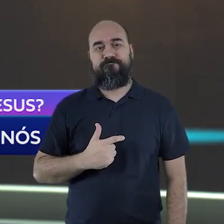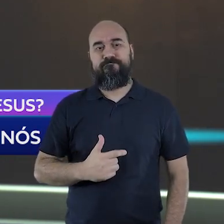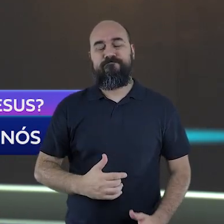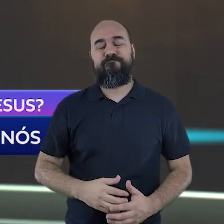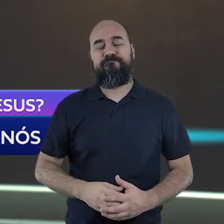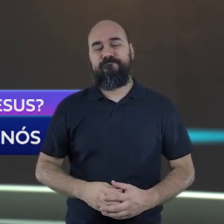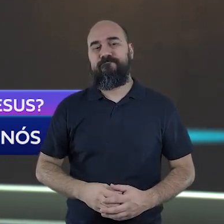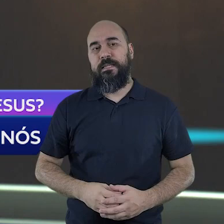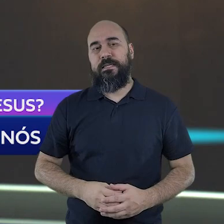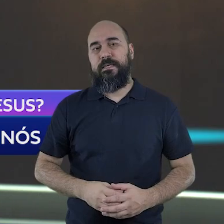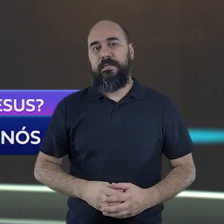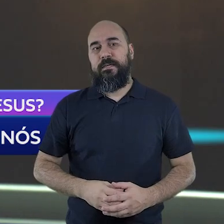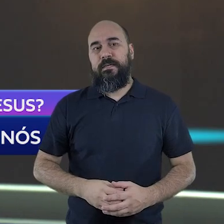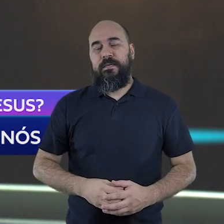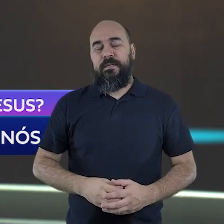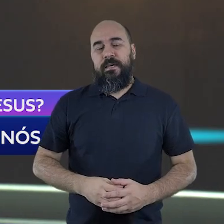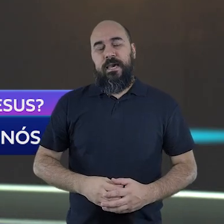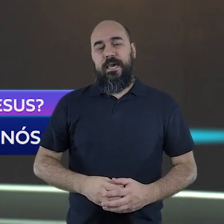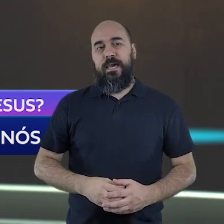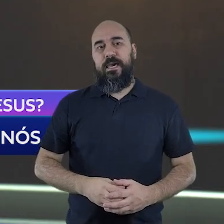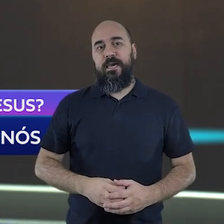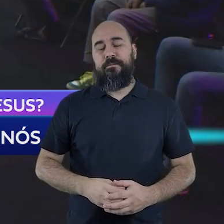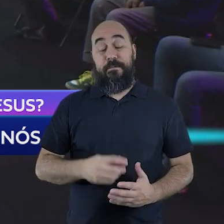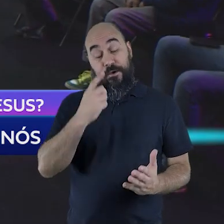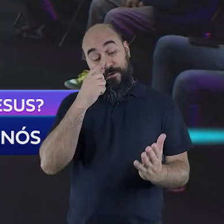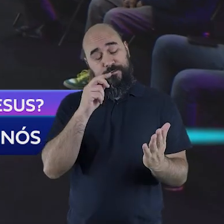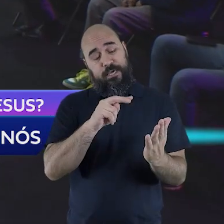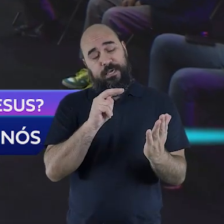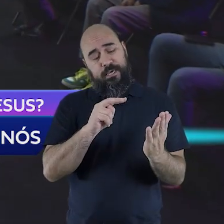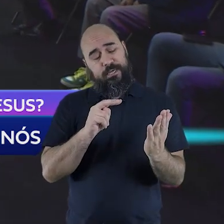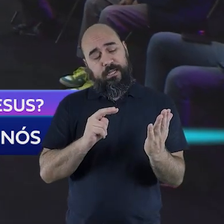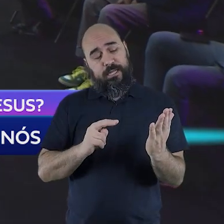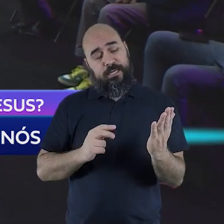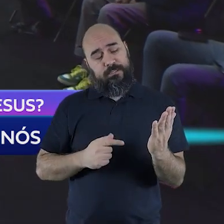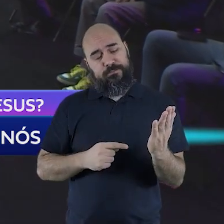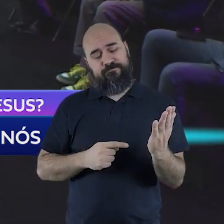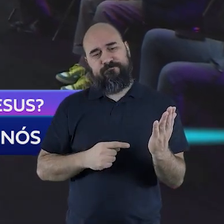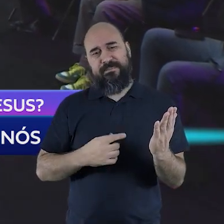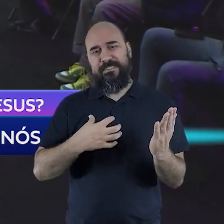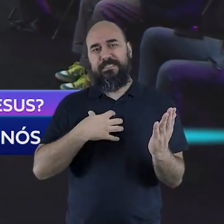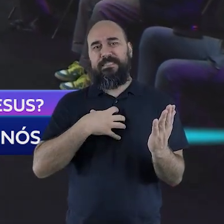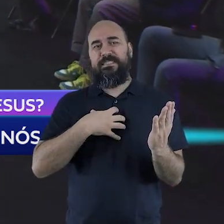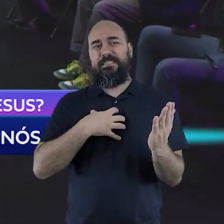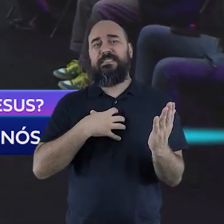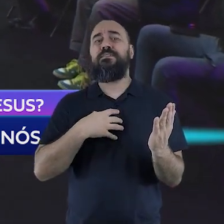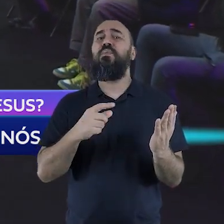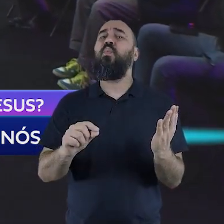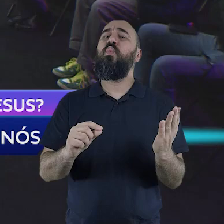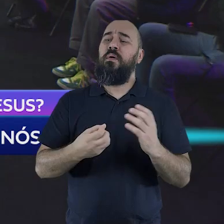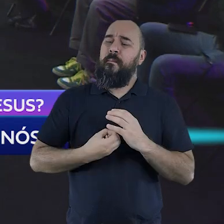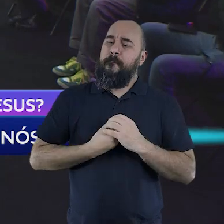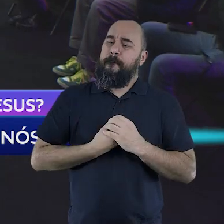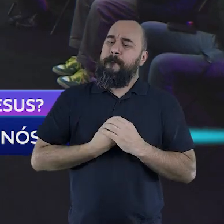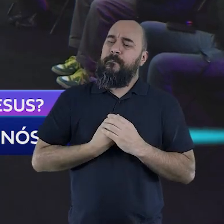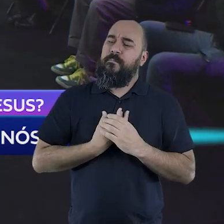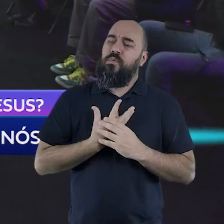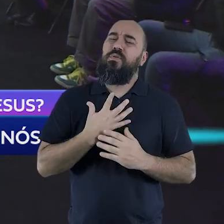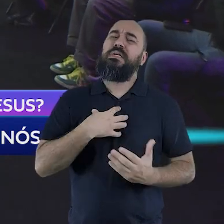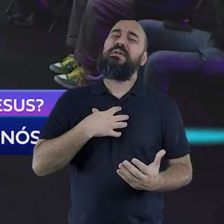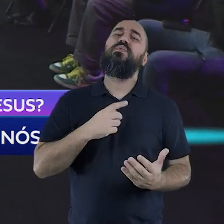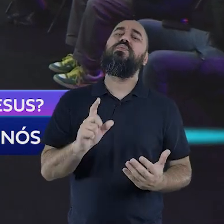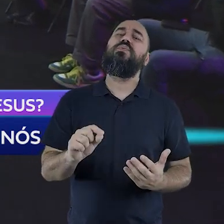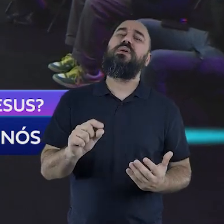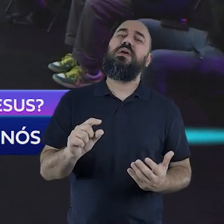Quando eu vejo estes versos da palavra de Deus, o sentimento que brota em meu